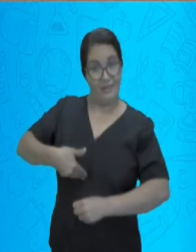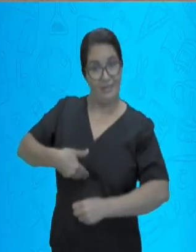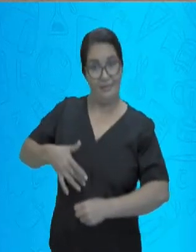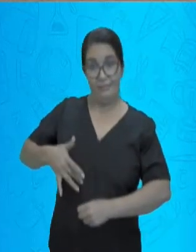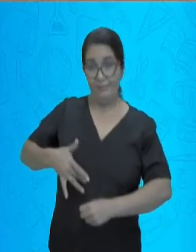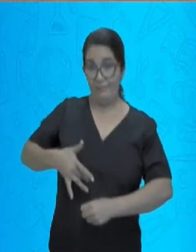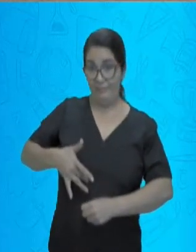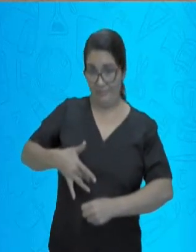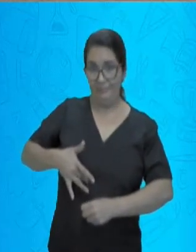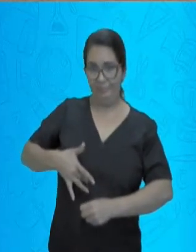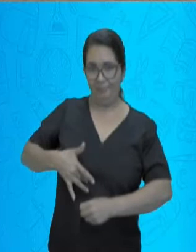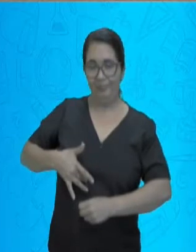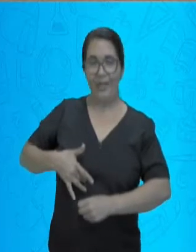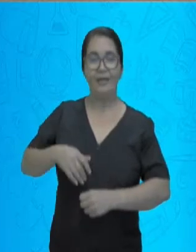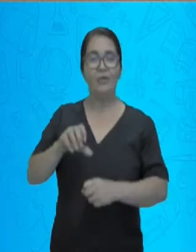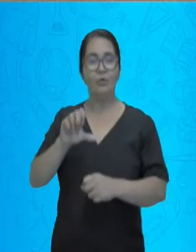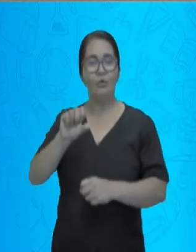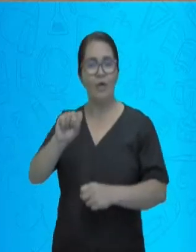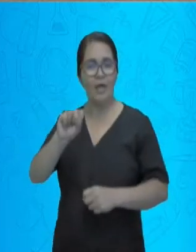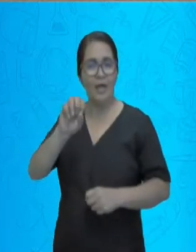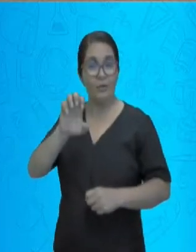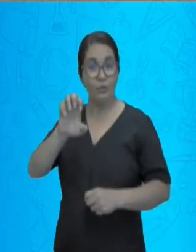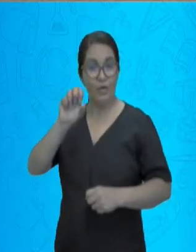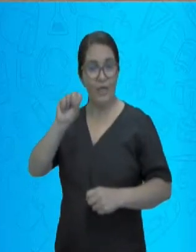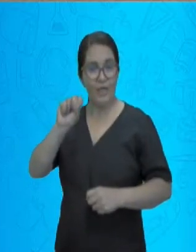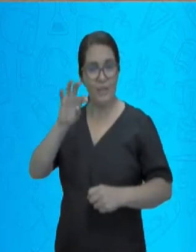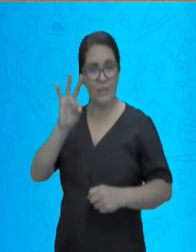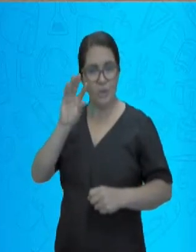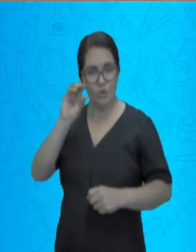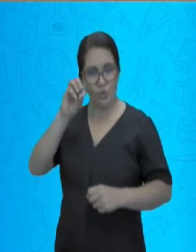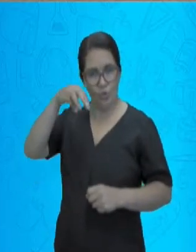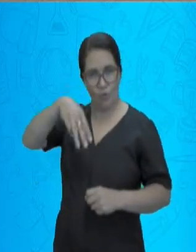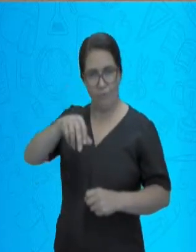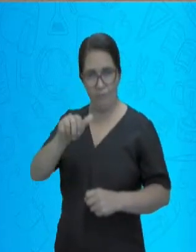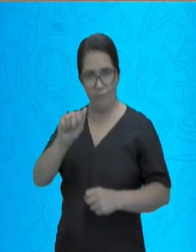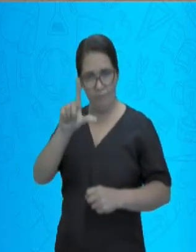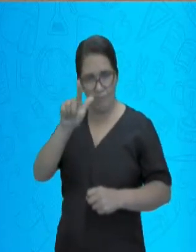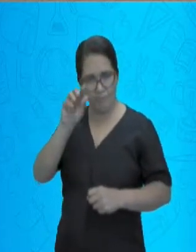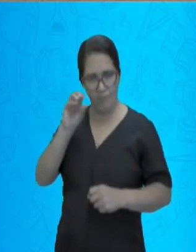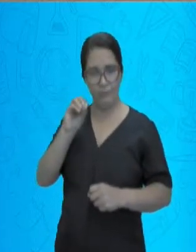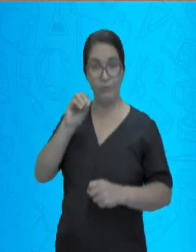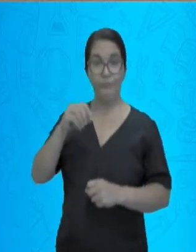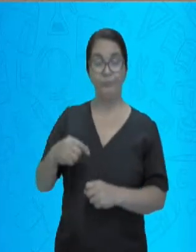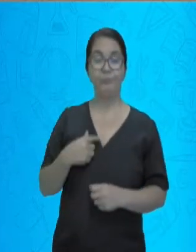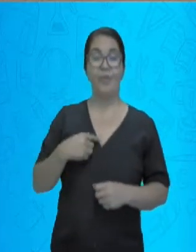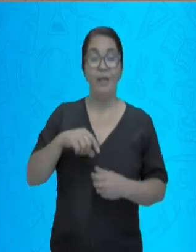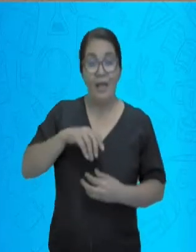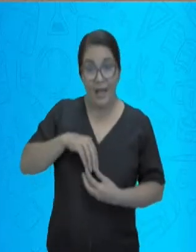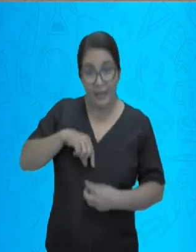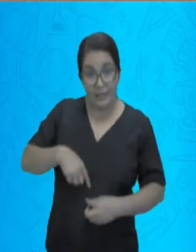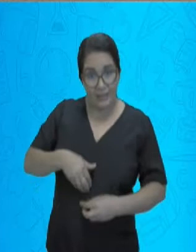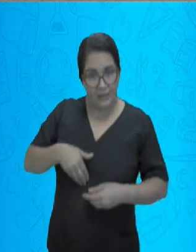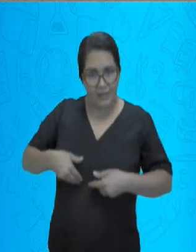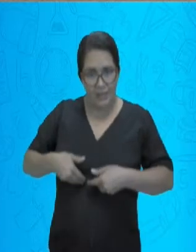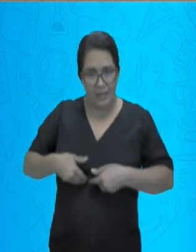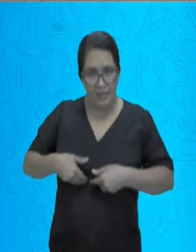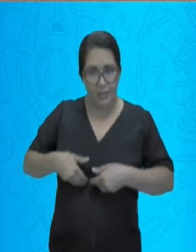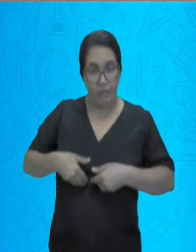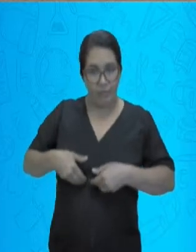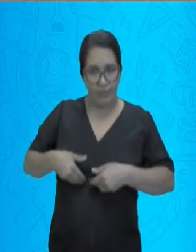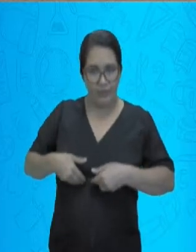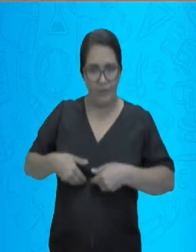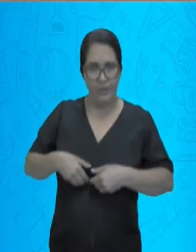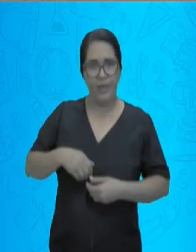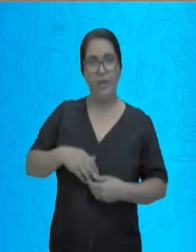Antes, ele passa pelo esôfago. Aí, chegando lá no meu estômago, este alimento, ele